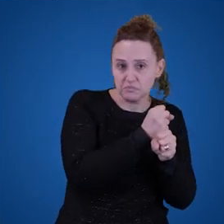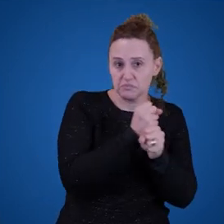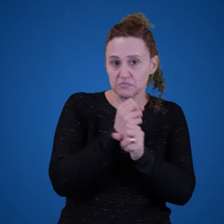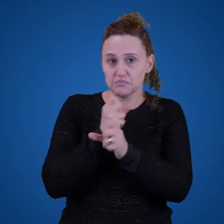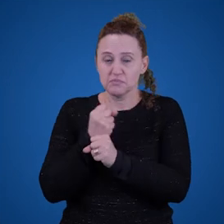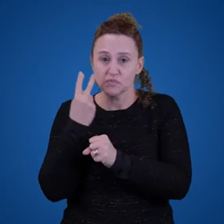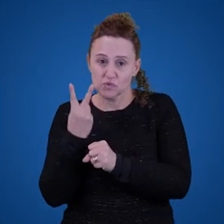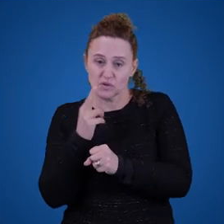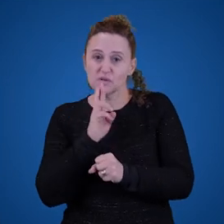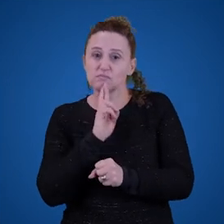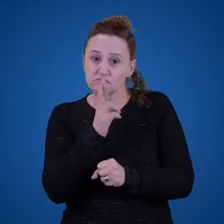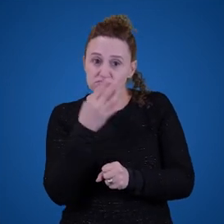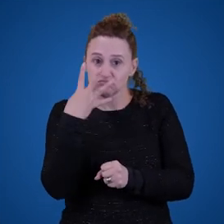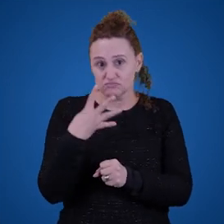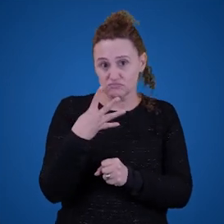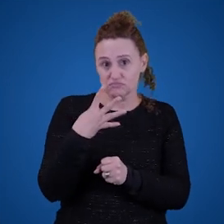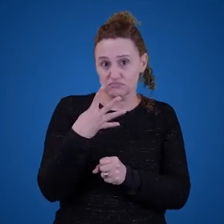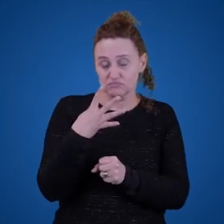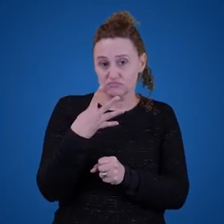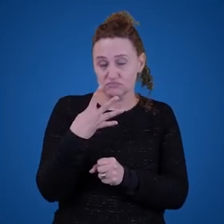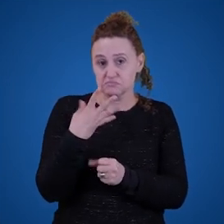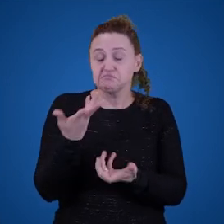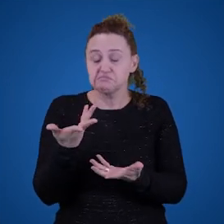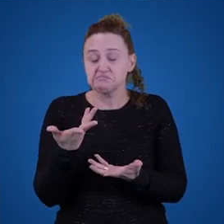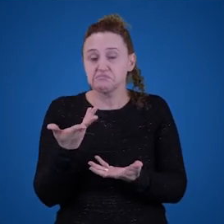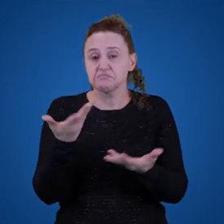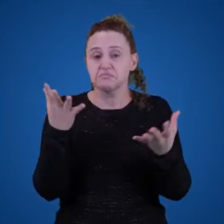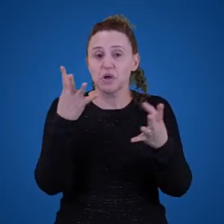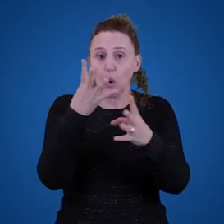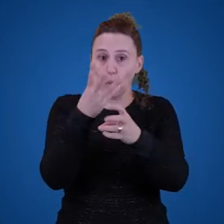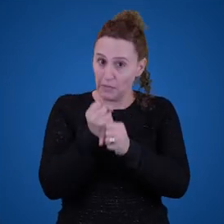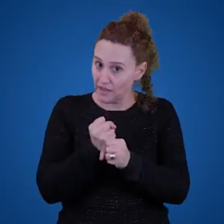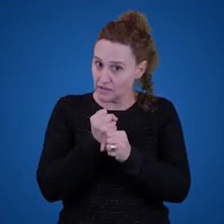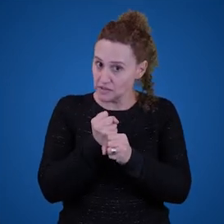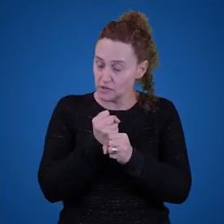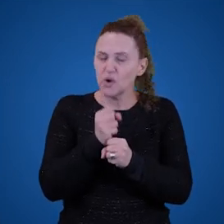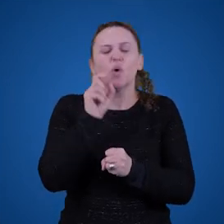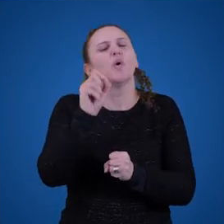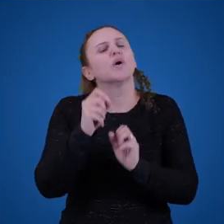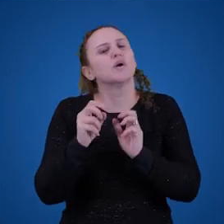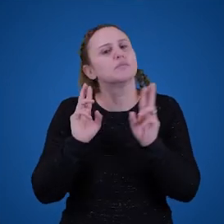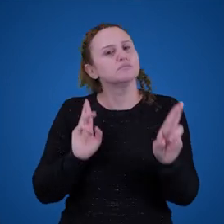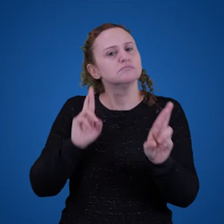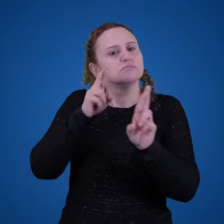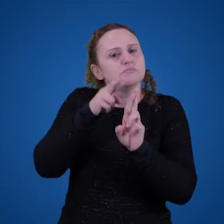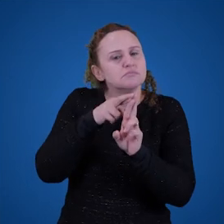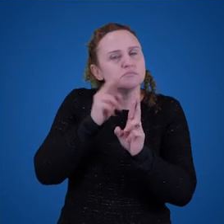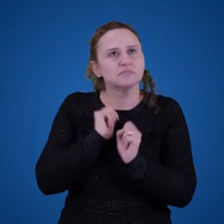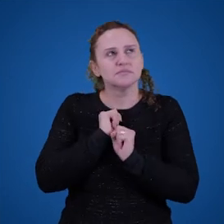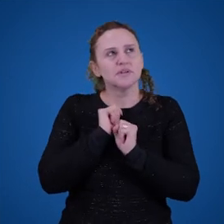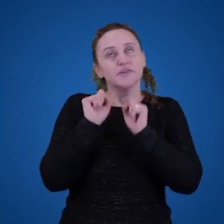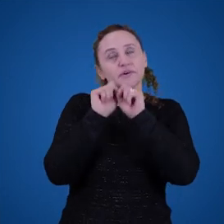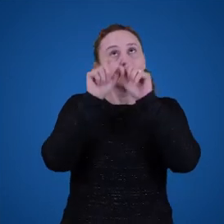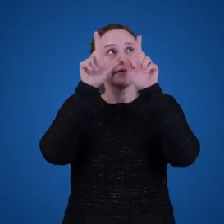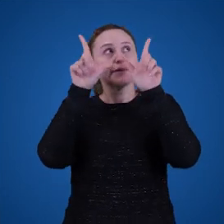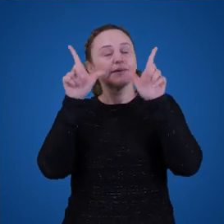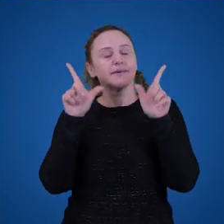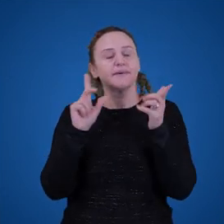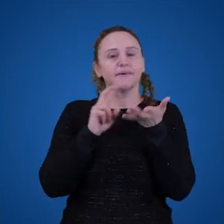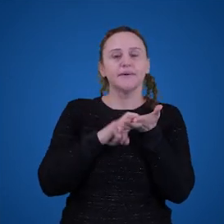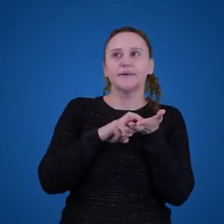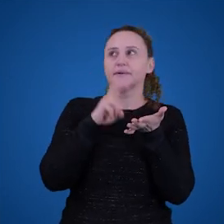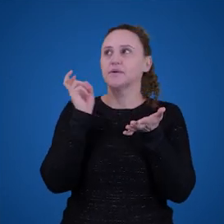né? O que eu estou referindo? Quer dizer, eu não acordo pela manhã e vejo o número 2 ou o número 4 ou o sinal de mais.